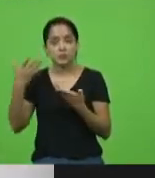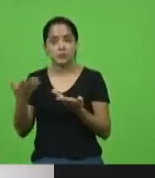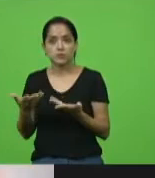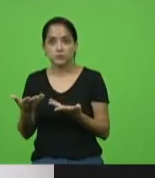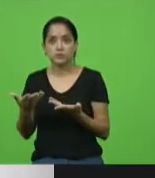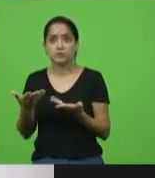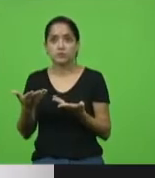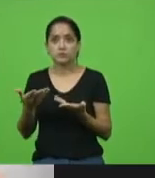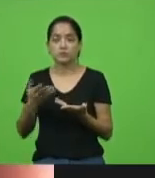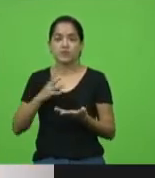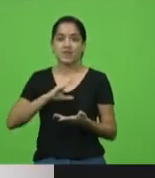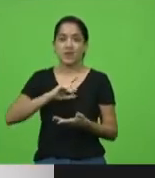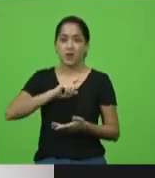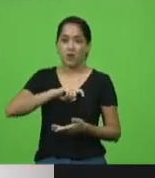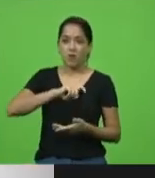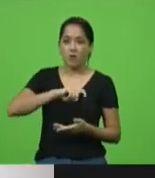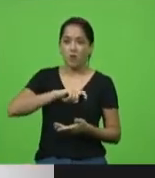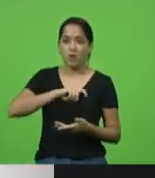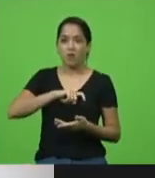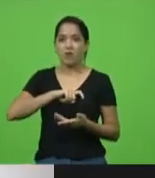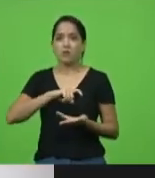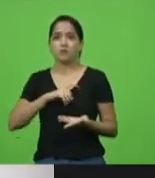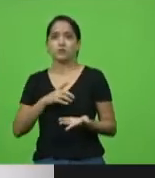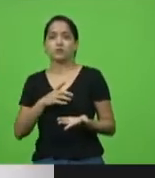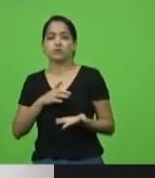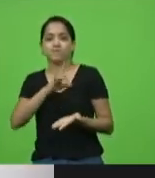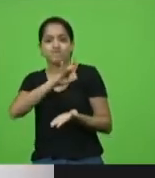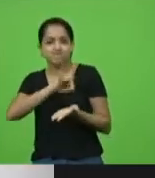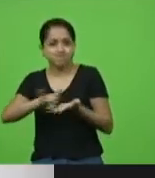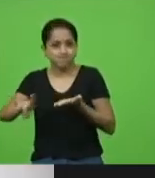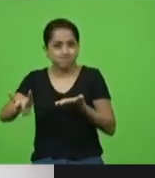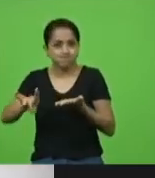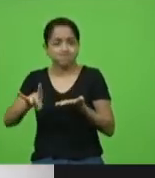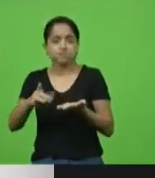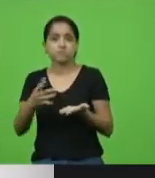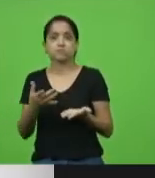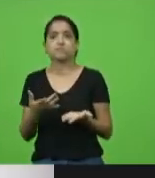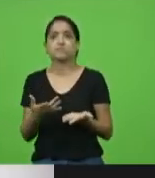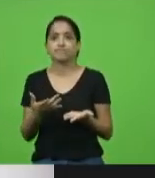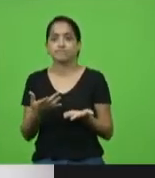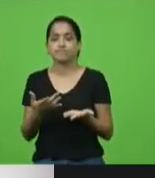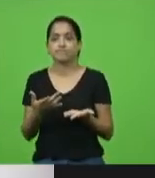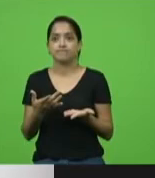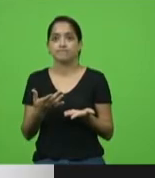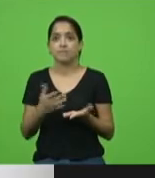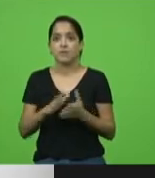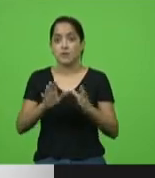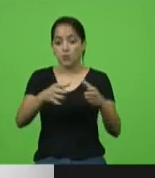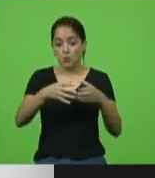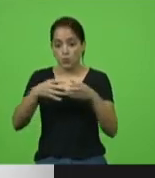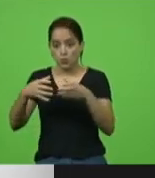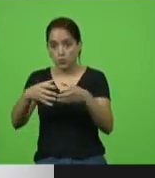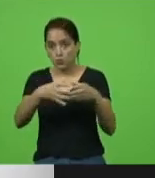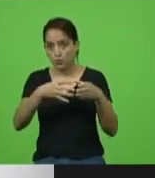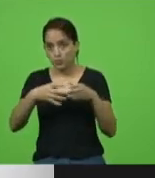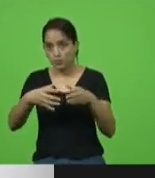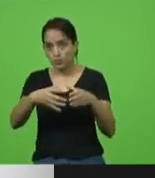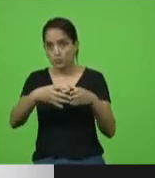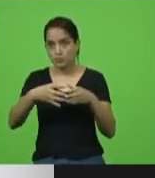ódio que atingem, de forma mais dura, grupos que,